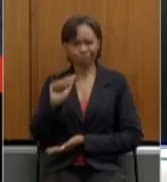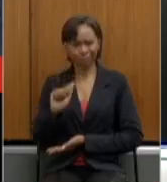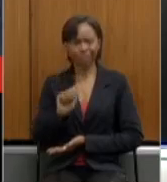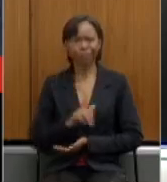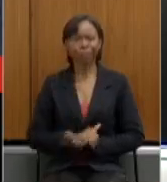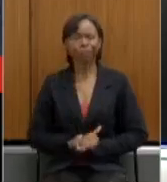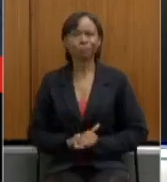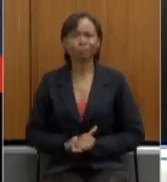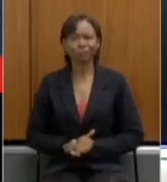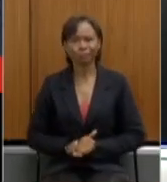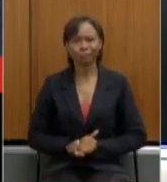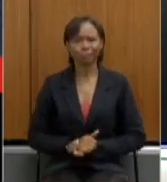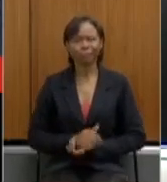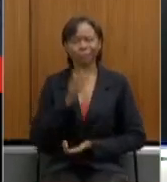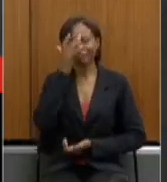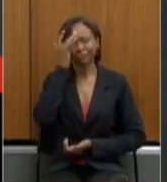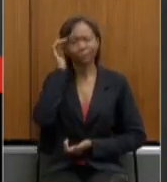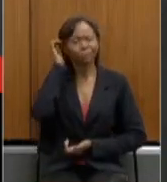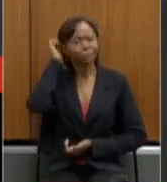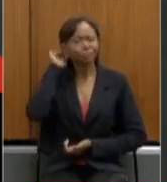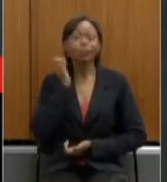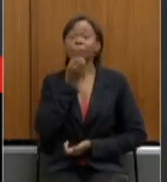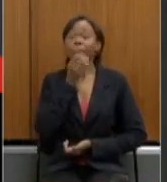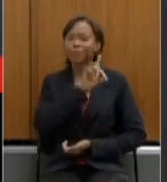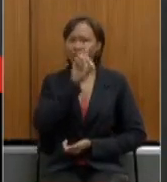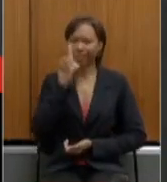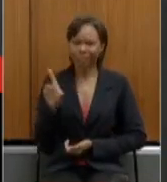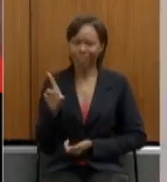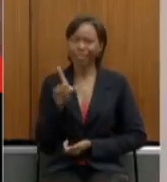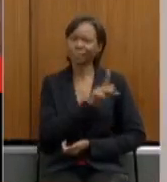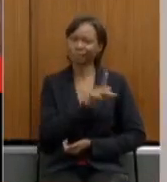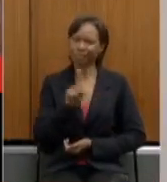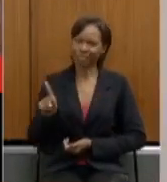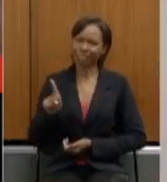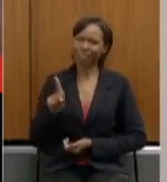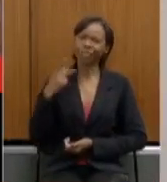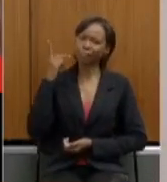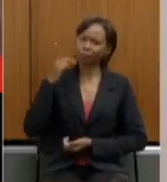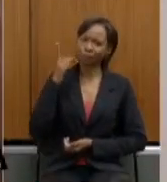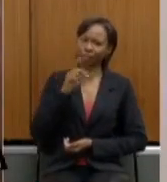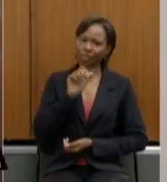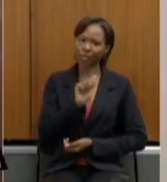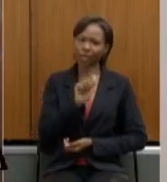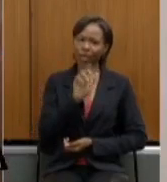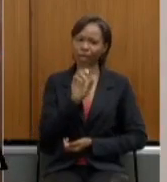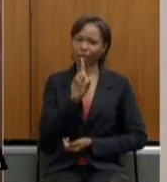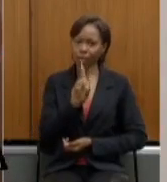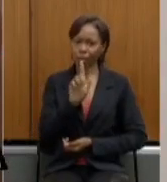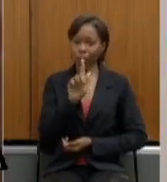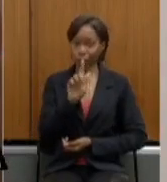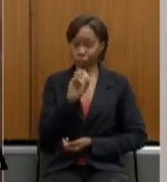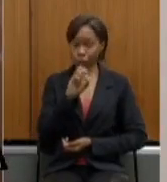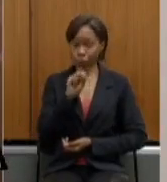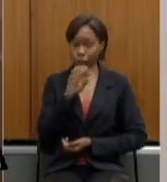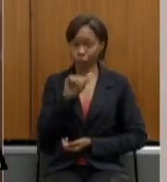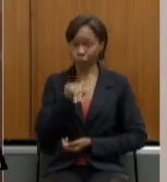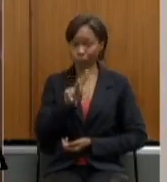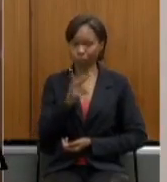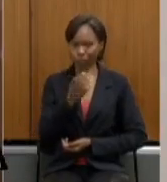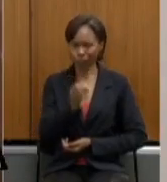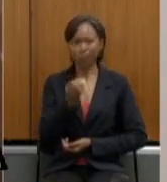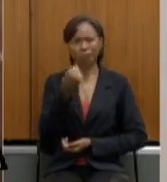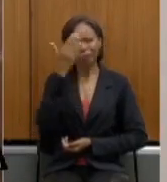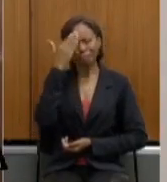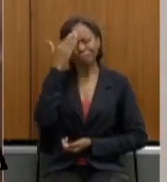Bem, bom dia caro presidente deputado Agostinho queria primeiro agradecer o convite para